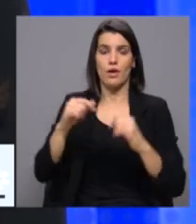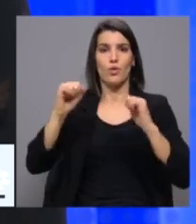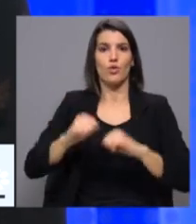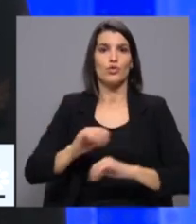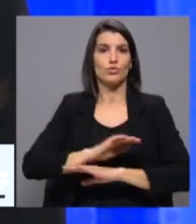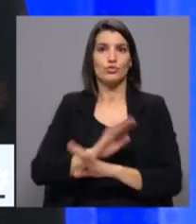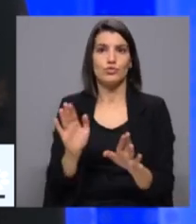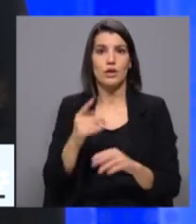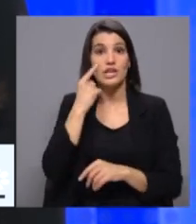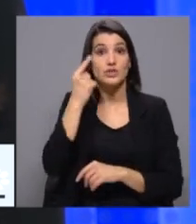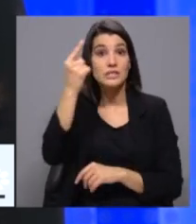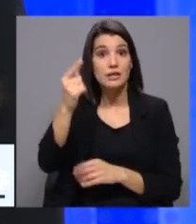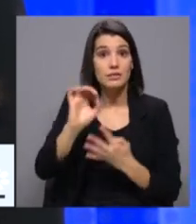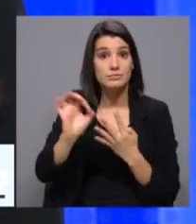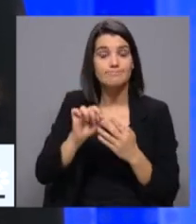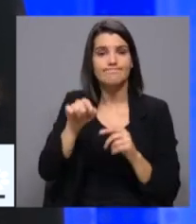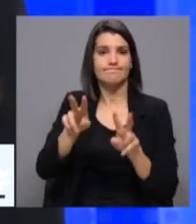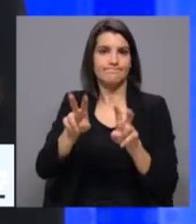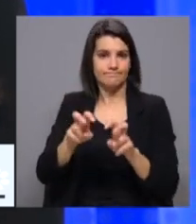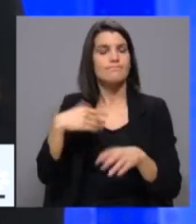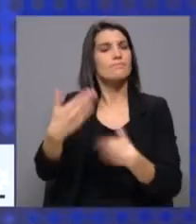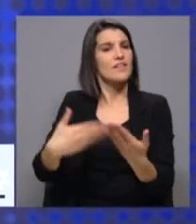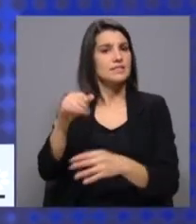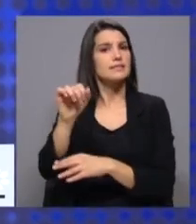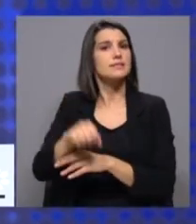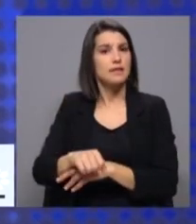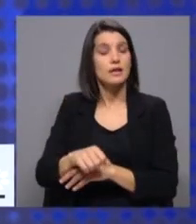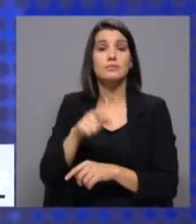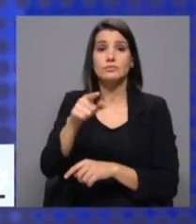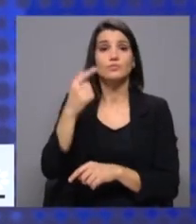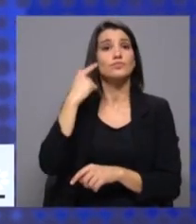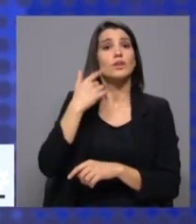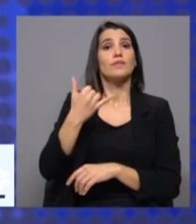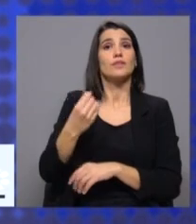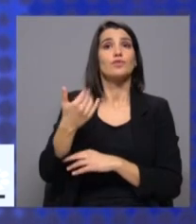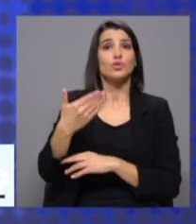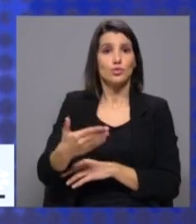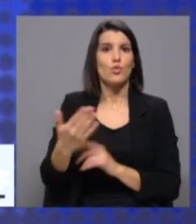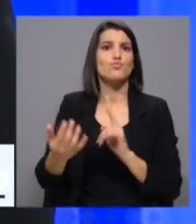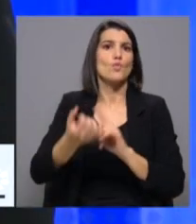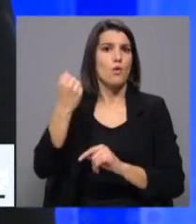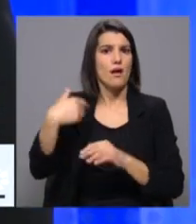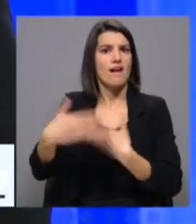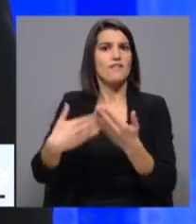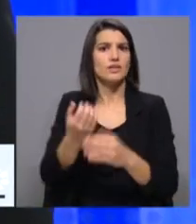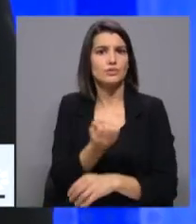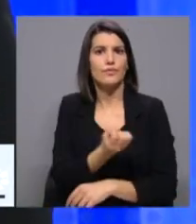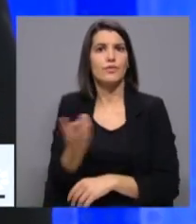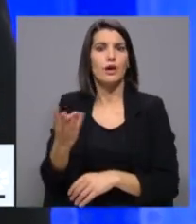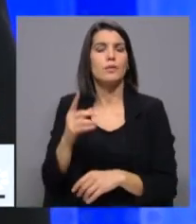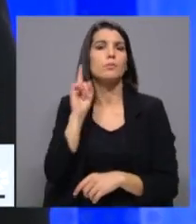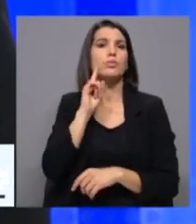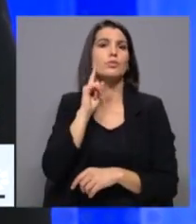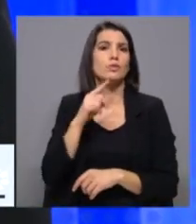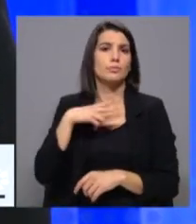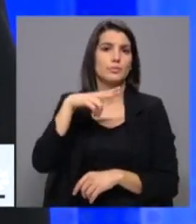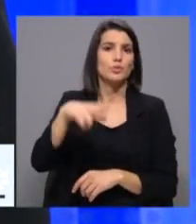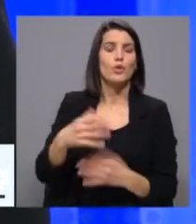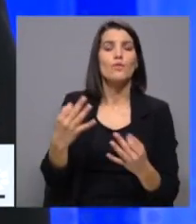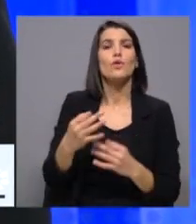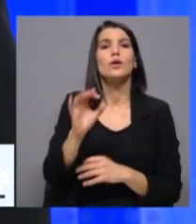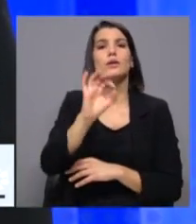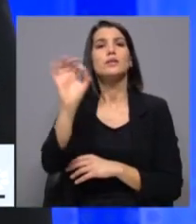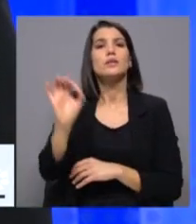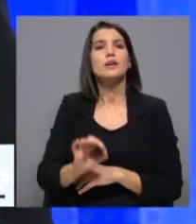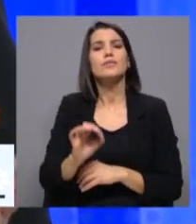que, em especialidade, essa matéria seria para avançar. Aliás, já em 2021 conseguimos vários avanços relevantes para o país, como foi a tarifa